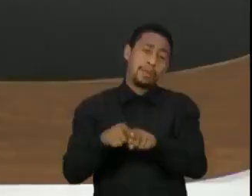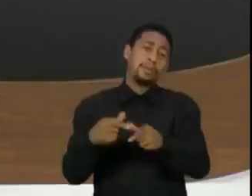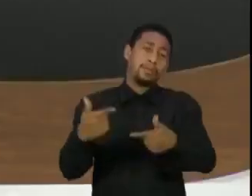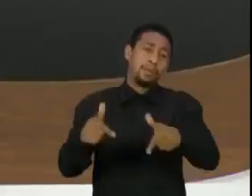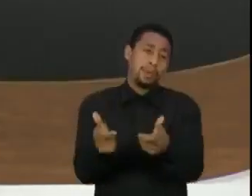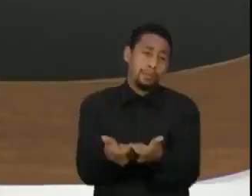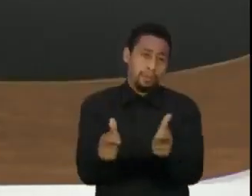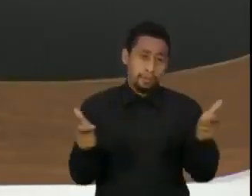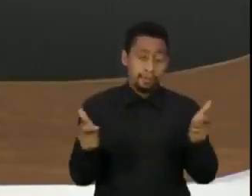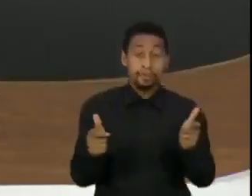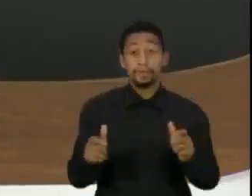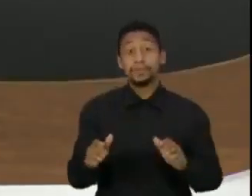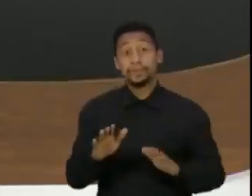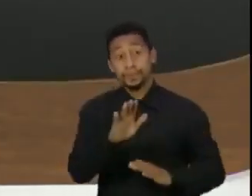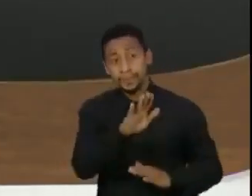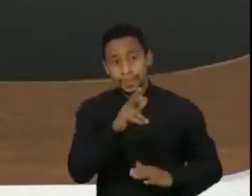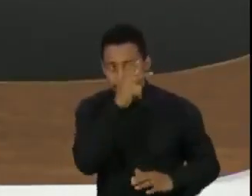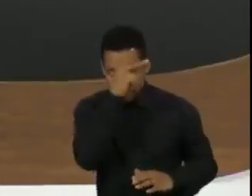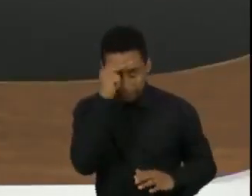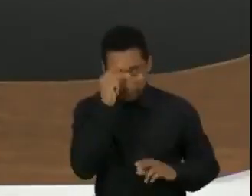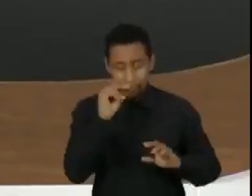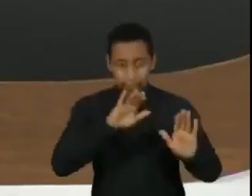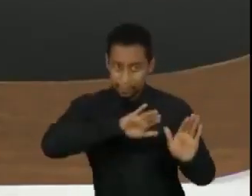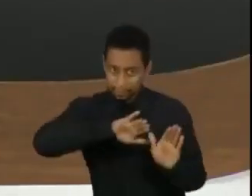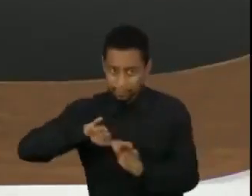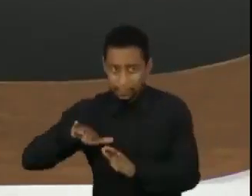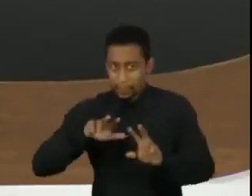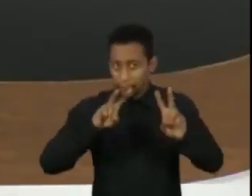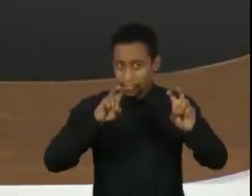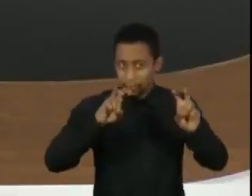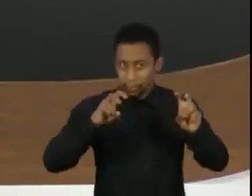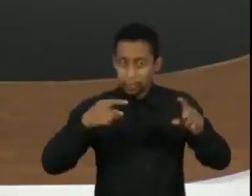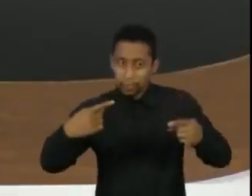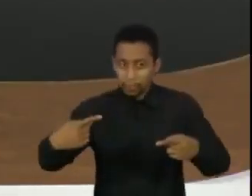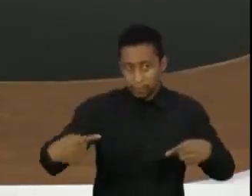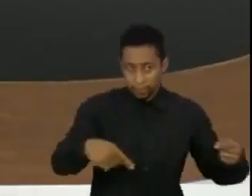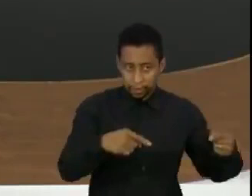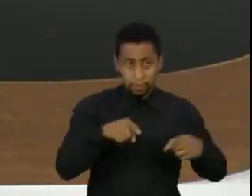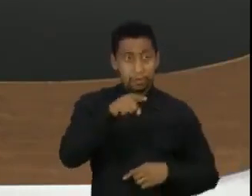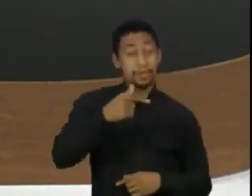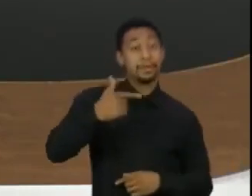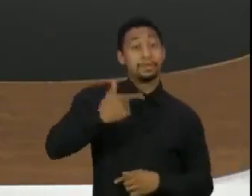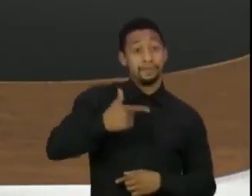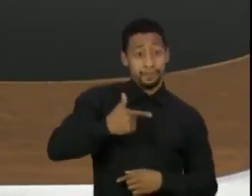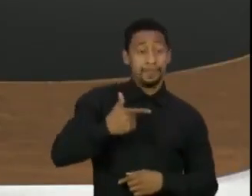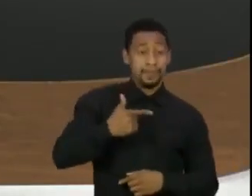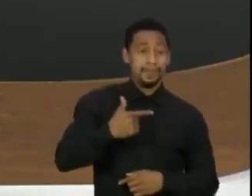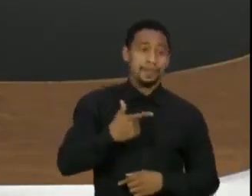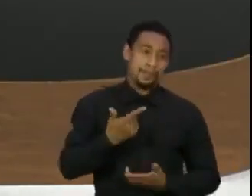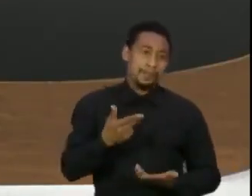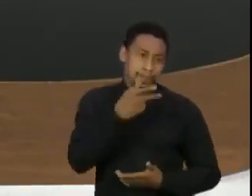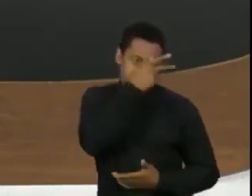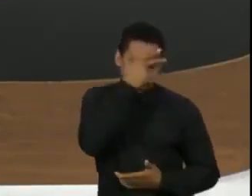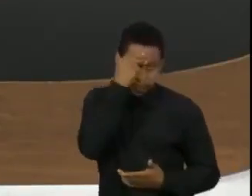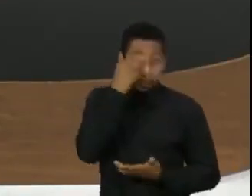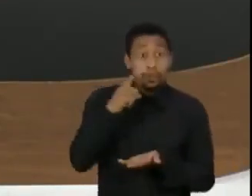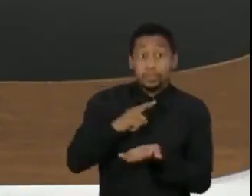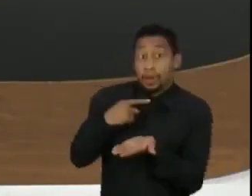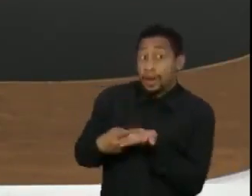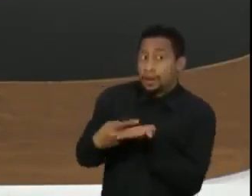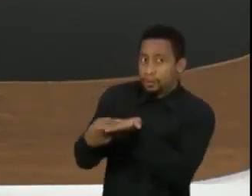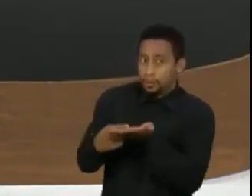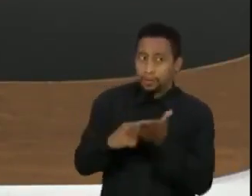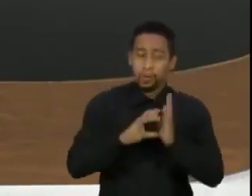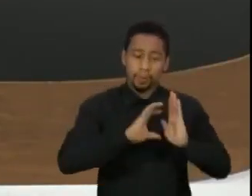Efeito, trazendo a questão aqui um pouquinho para a política, a sua escolha como vice fez parte de um grande acordo, um acordo que envolveu o PSDB, que era o